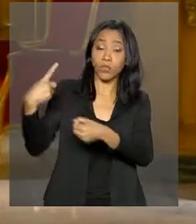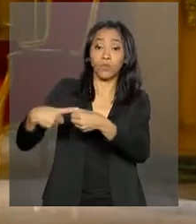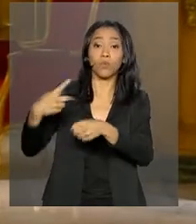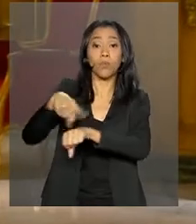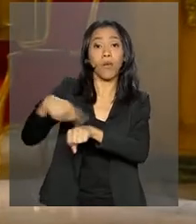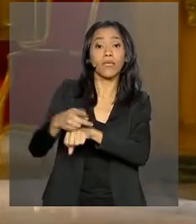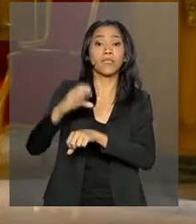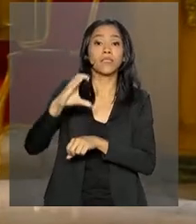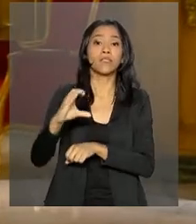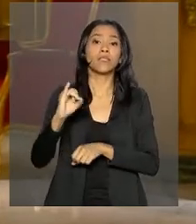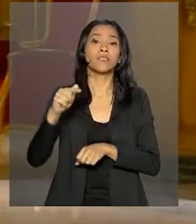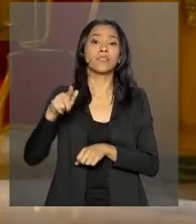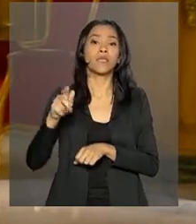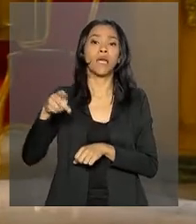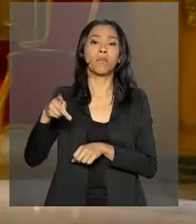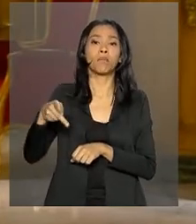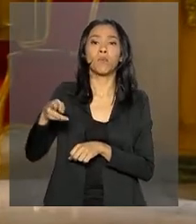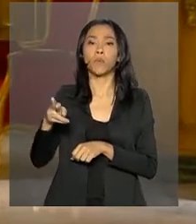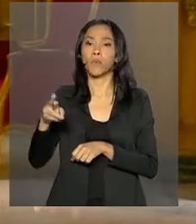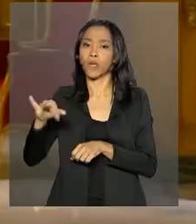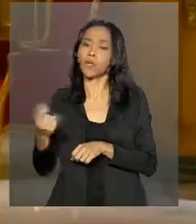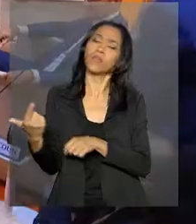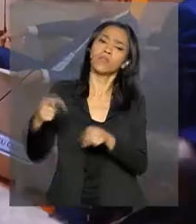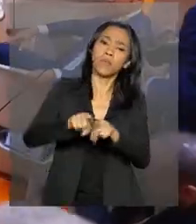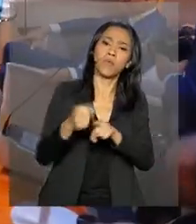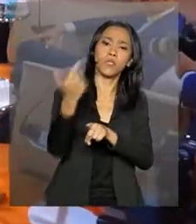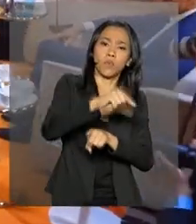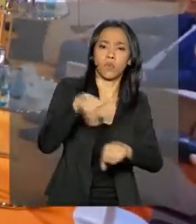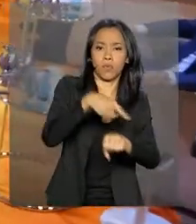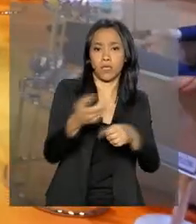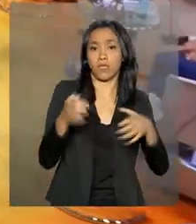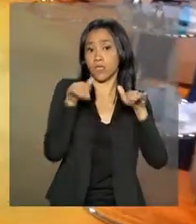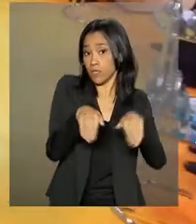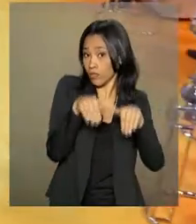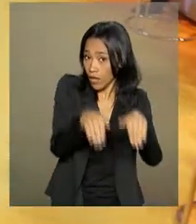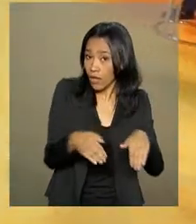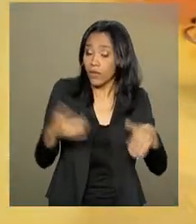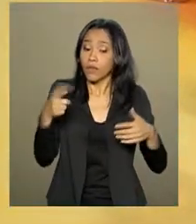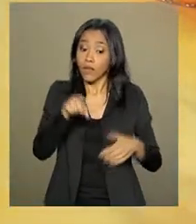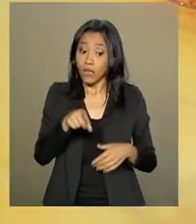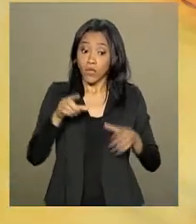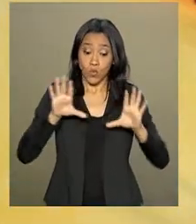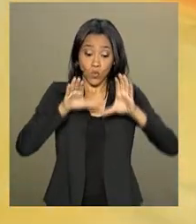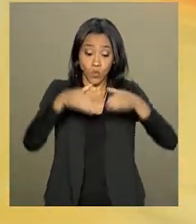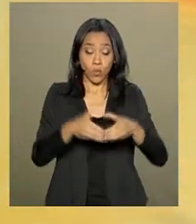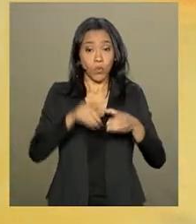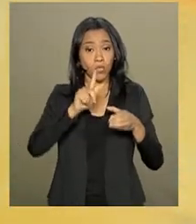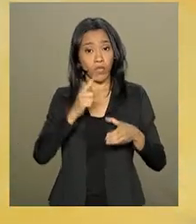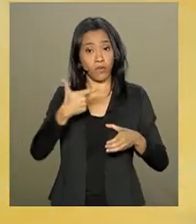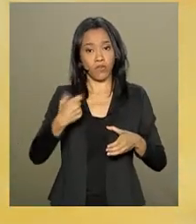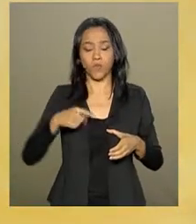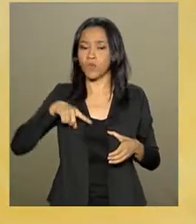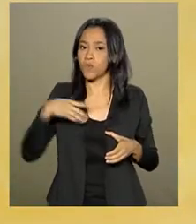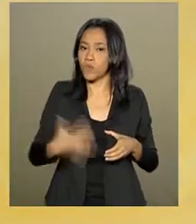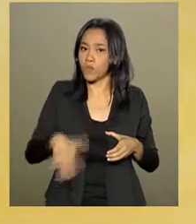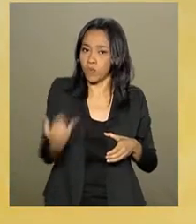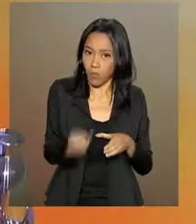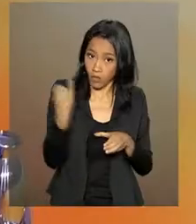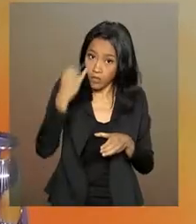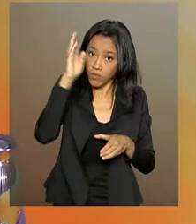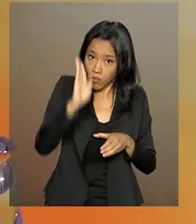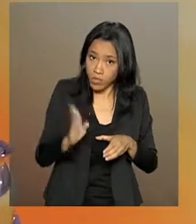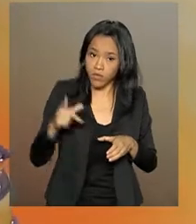com o primeiro-ministro da Austrália, Scott Morrison. O G20 tem importância central para o Brasil. Reúne as